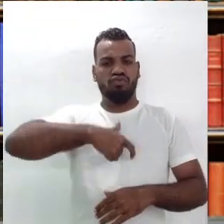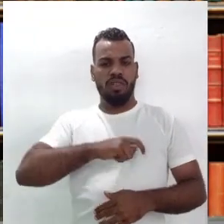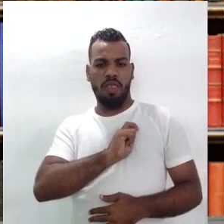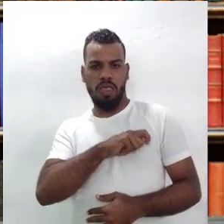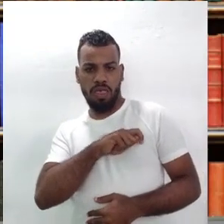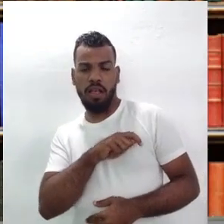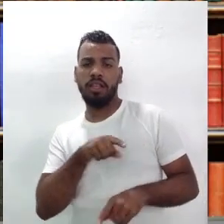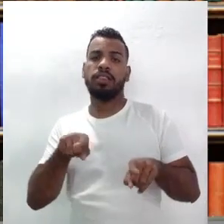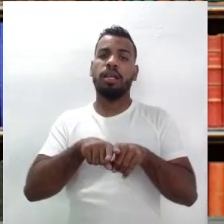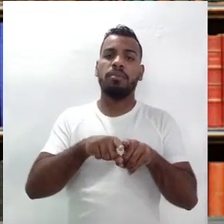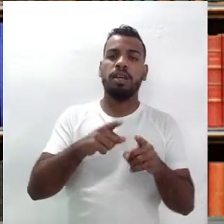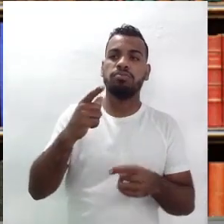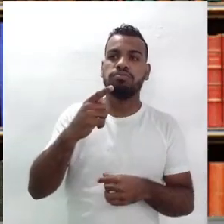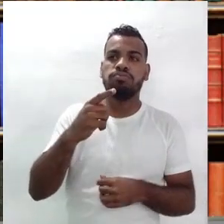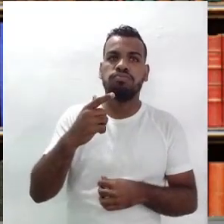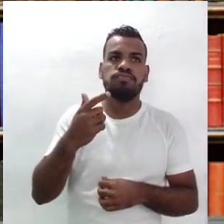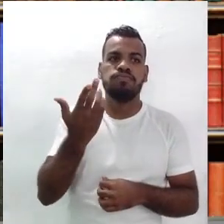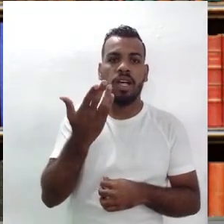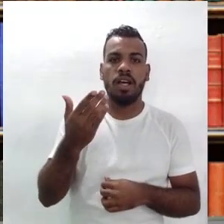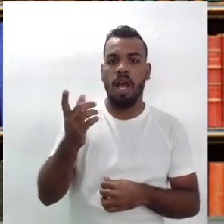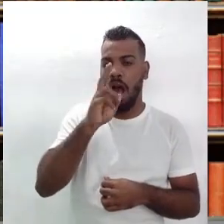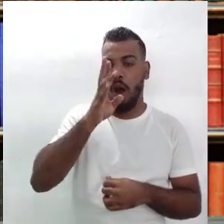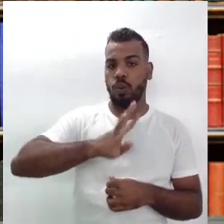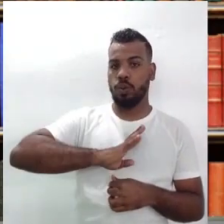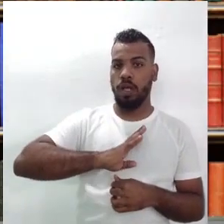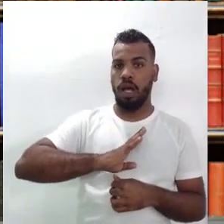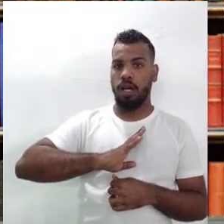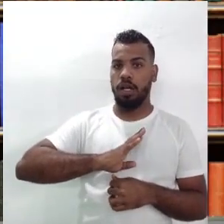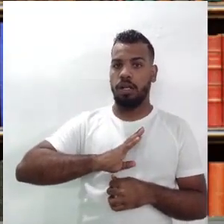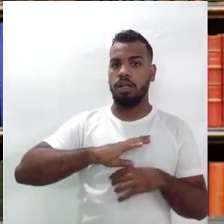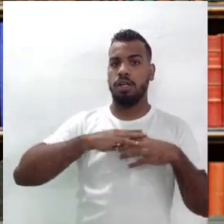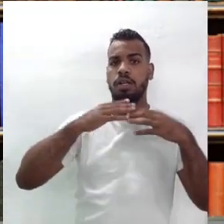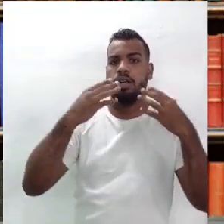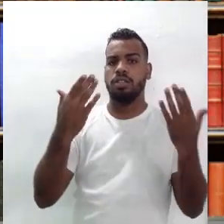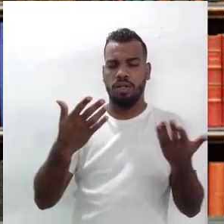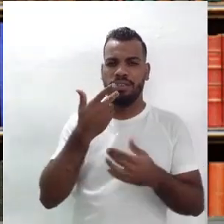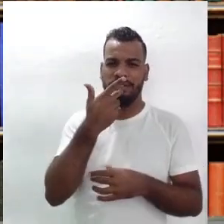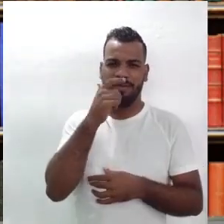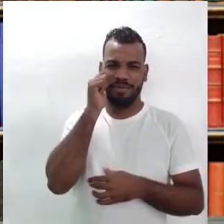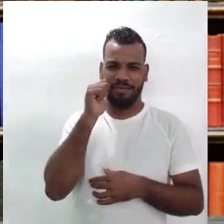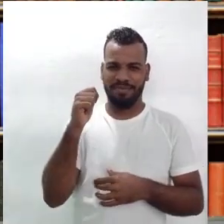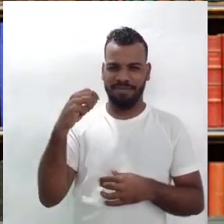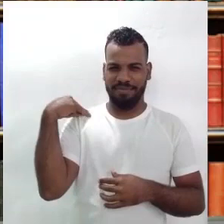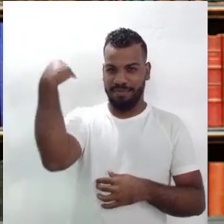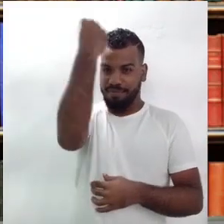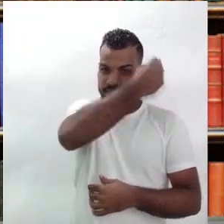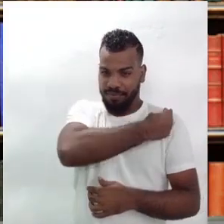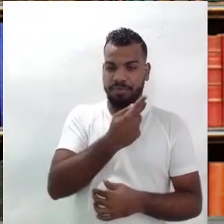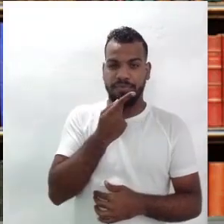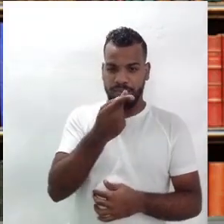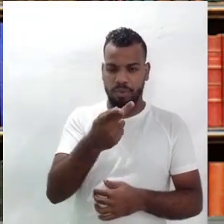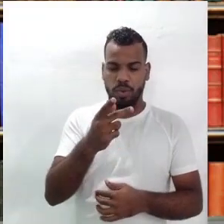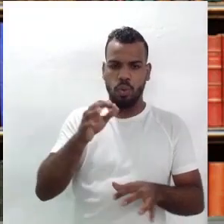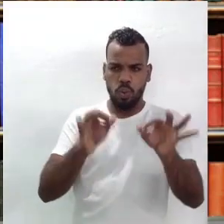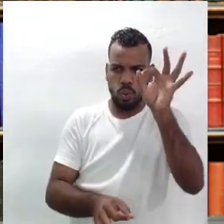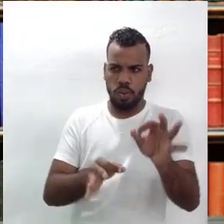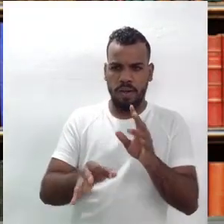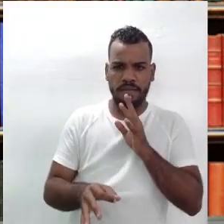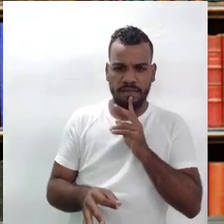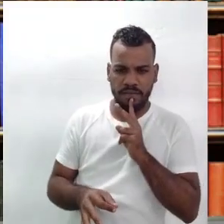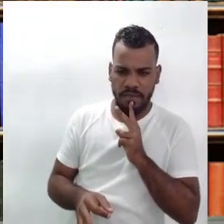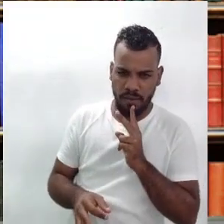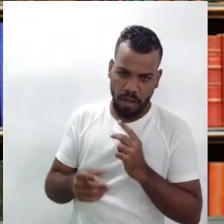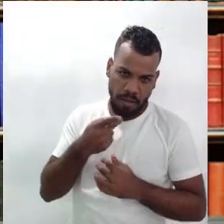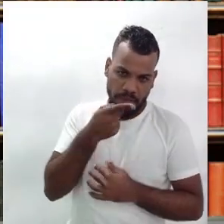são réus. Porque, veja só, pela fala da Compadecida, há um momento do julgamento que ela diz justamente que